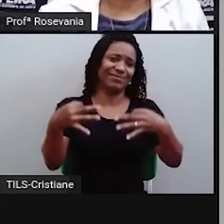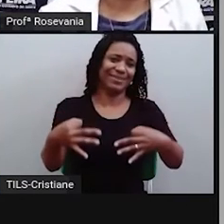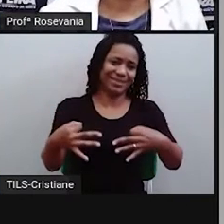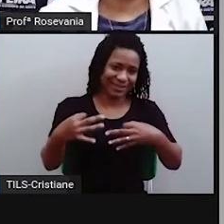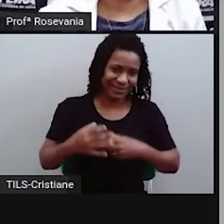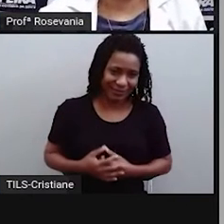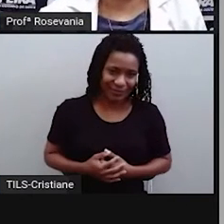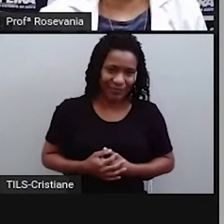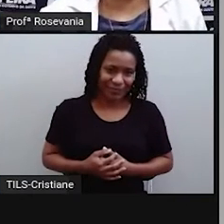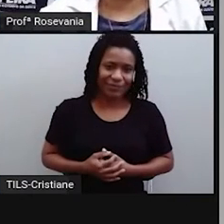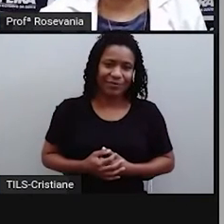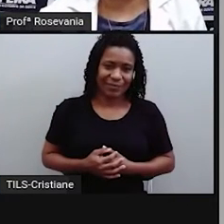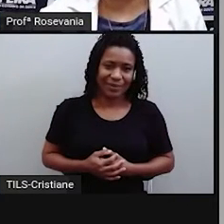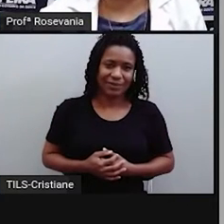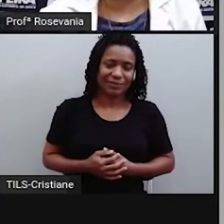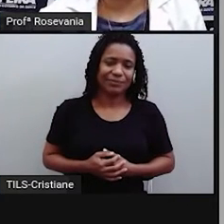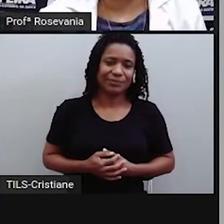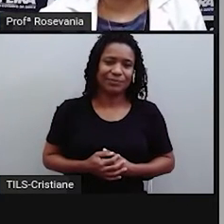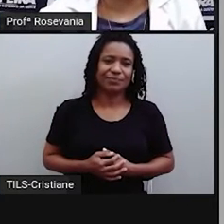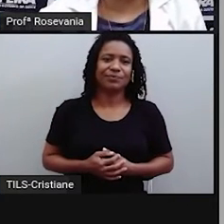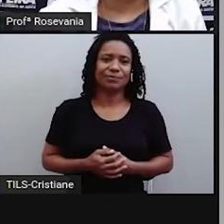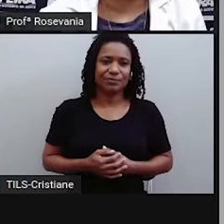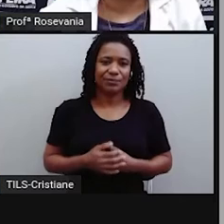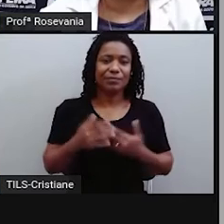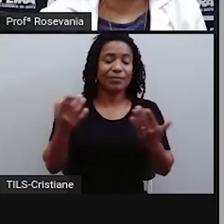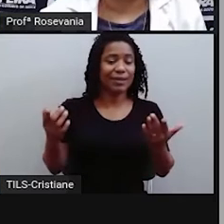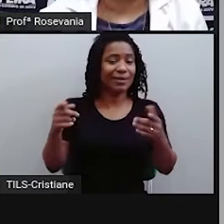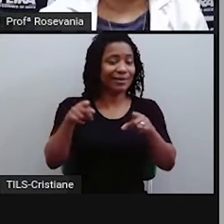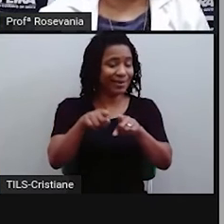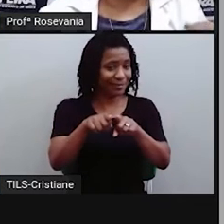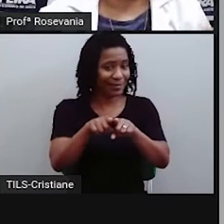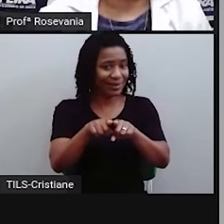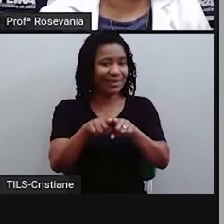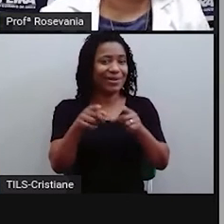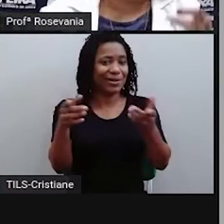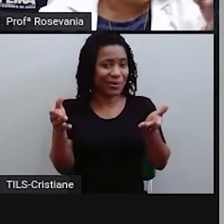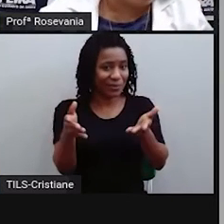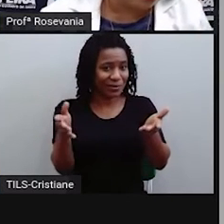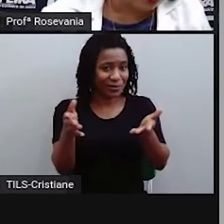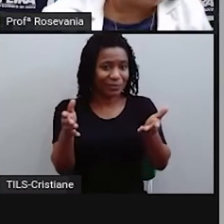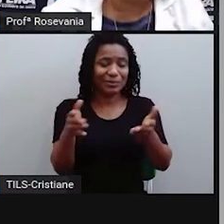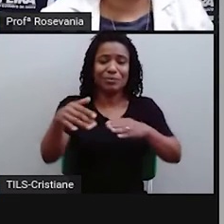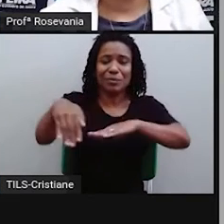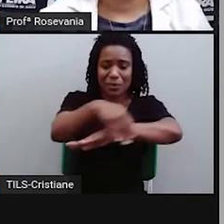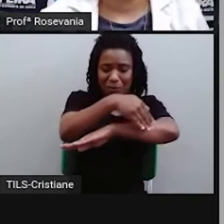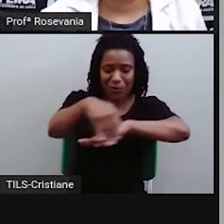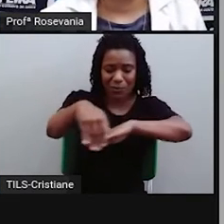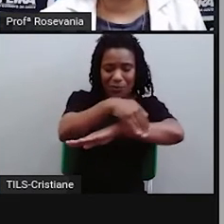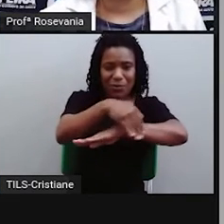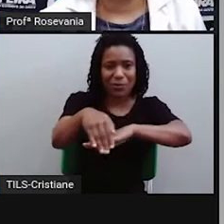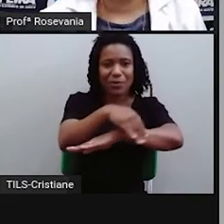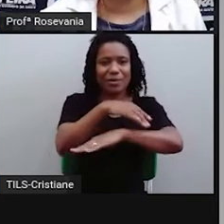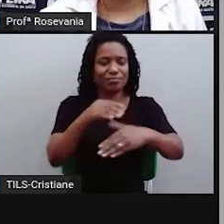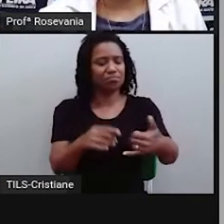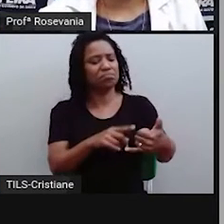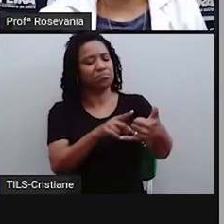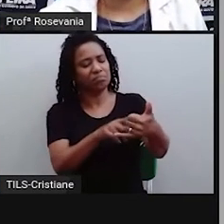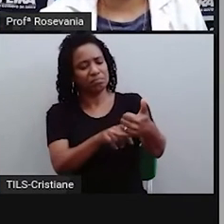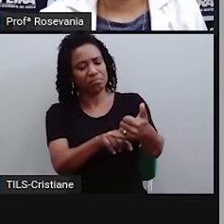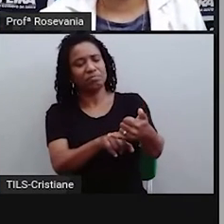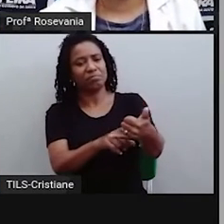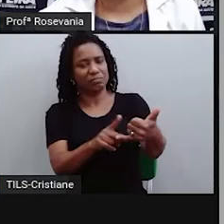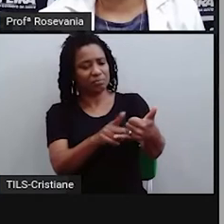favoreceu aí uma série de coisas. Até para você localizar até a sua rua, você consegue localizar ele